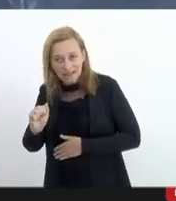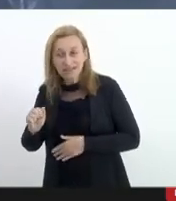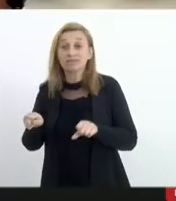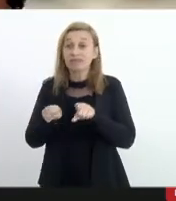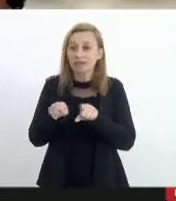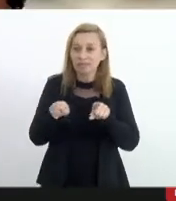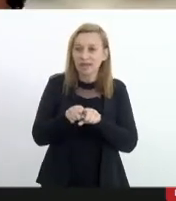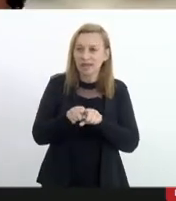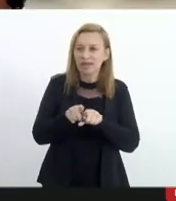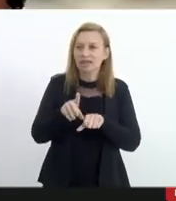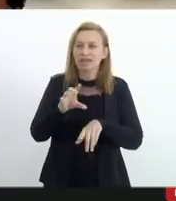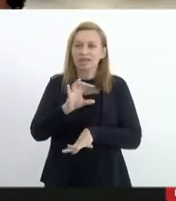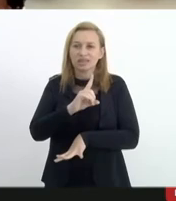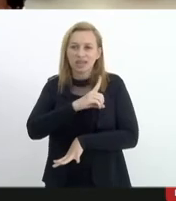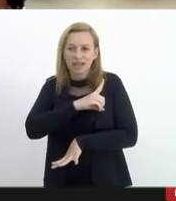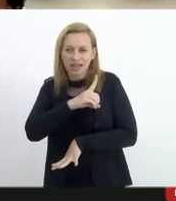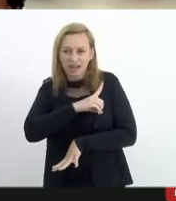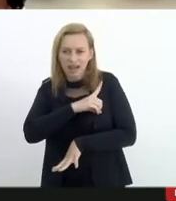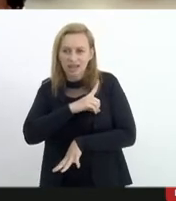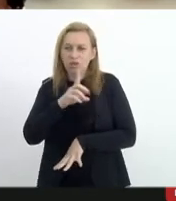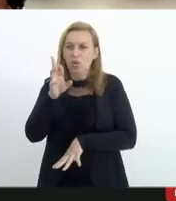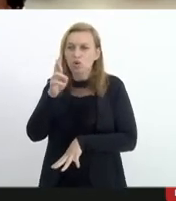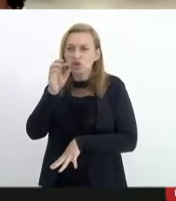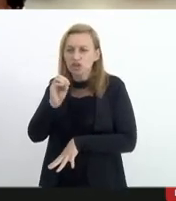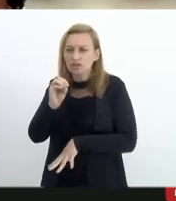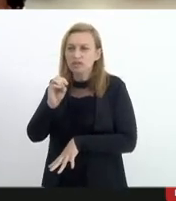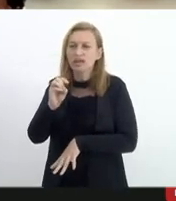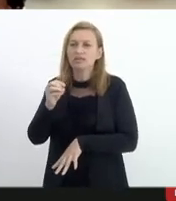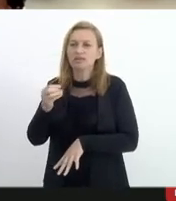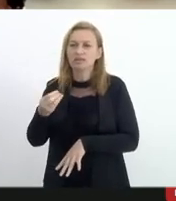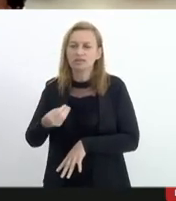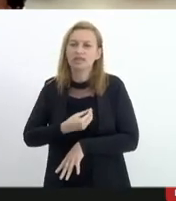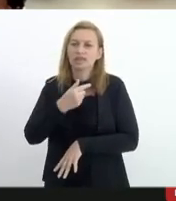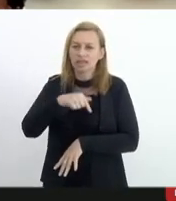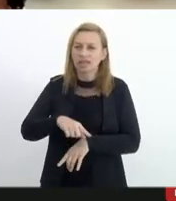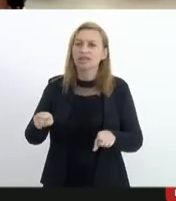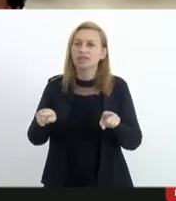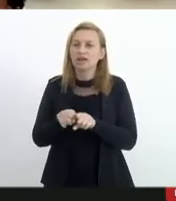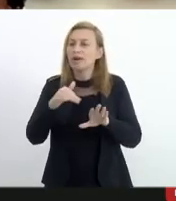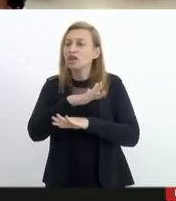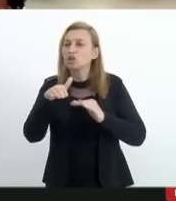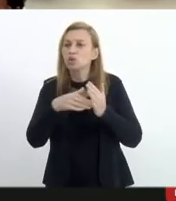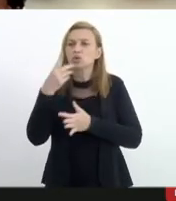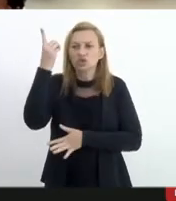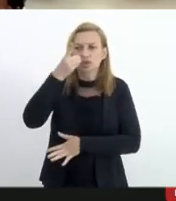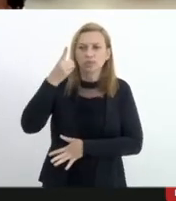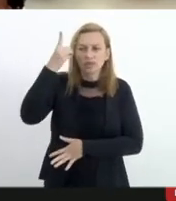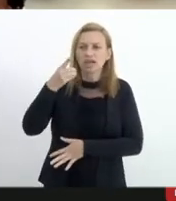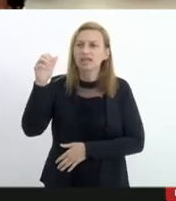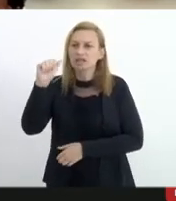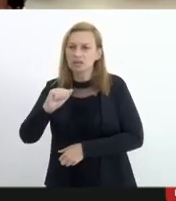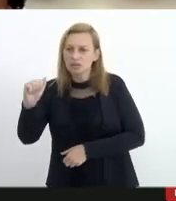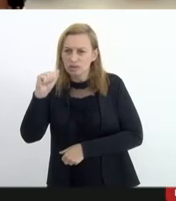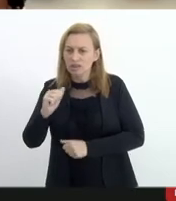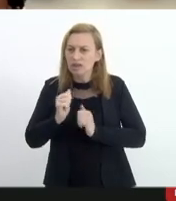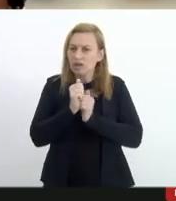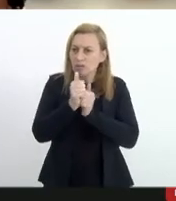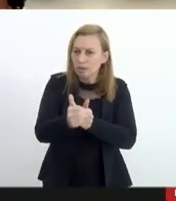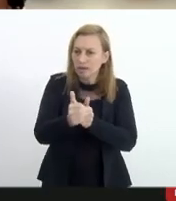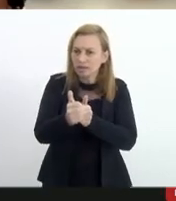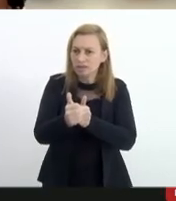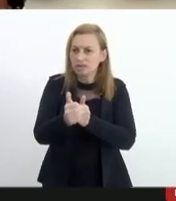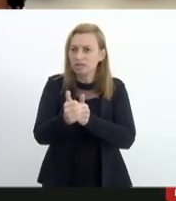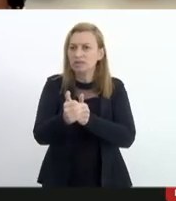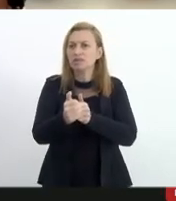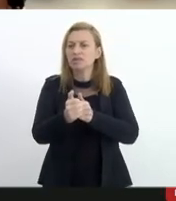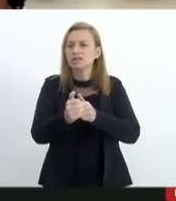também delegado Rodrigo Oliveira que esteve conosco aqui mais cedo agradeço todos os deputados assessoria que vem acompanhando